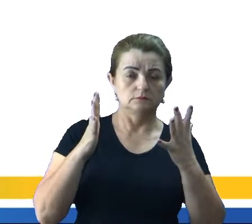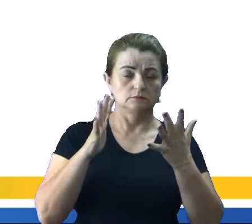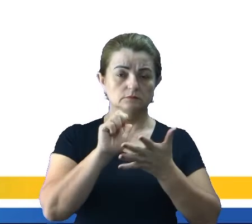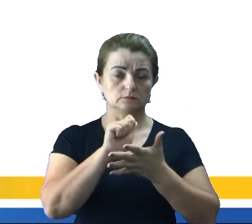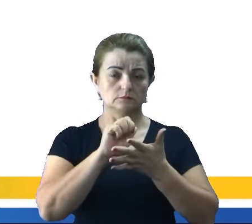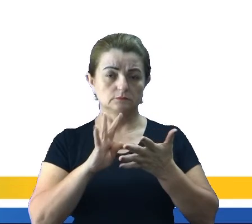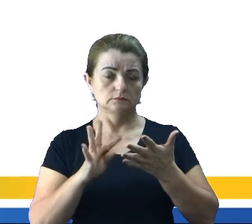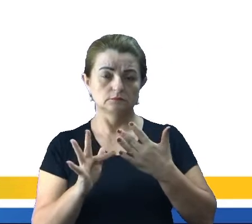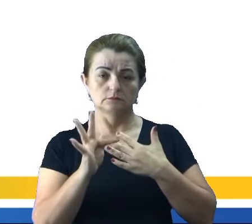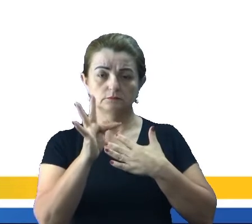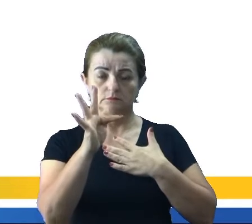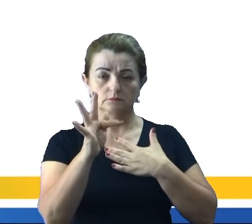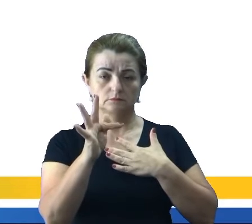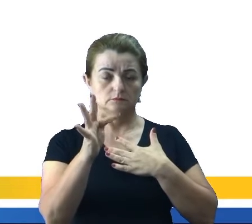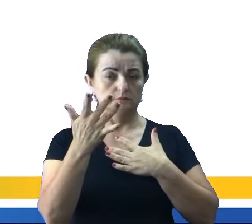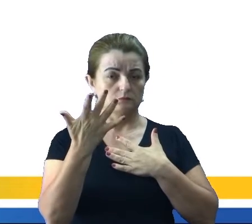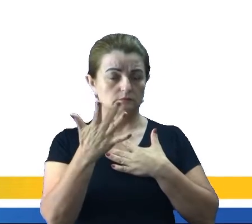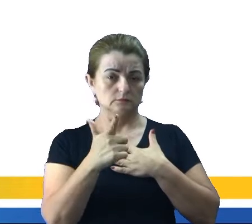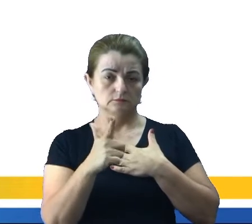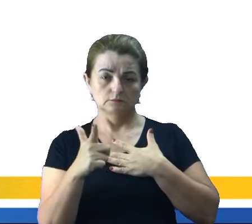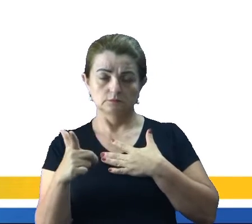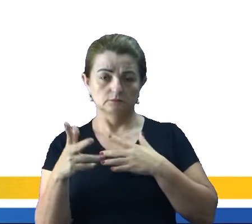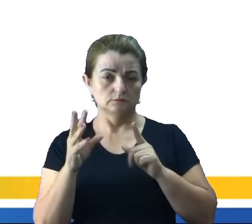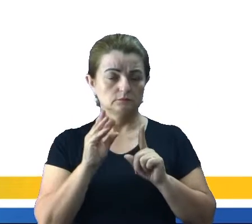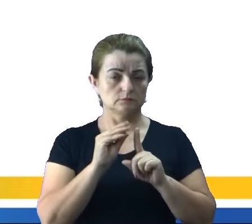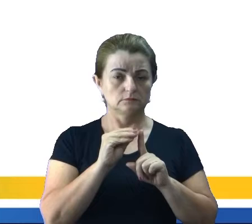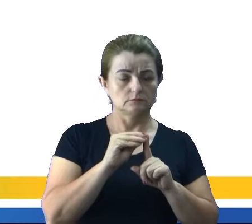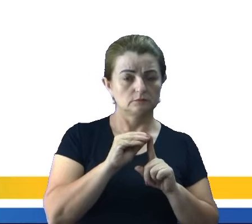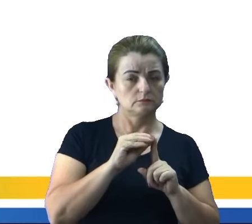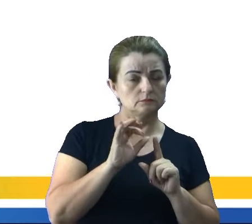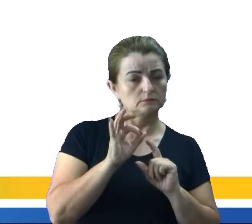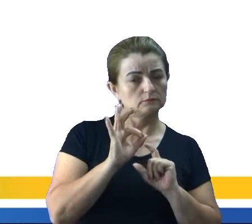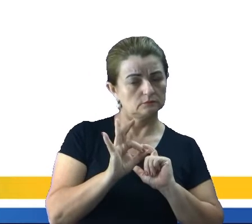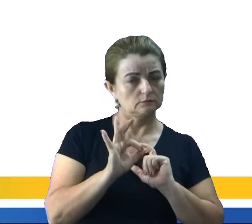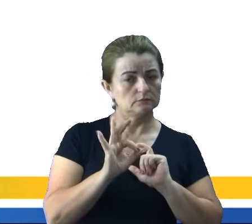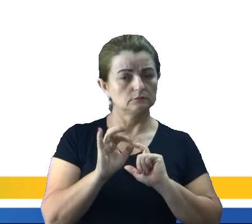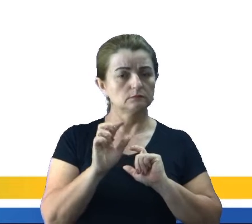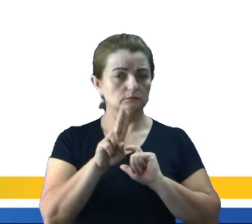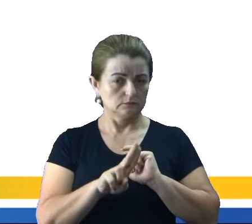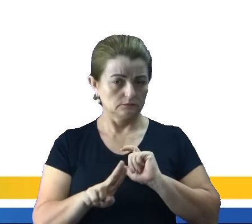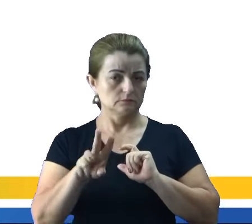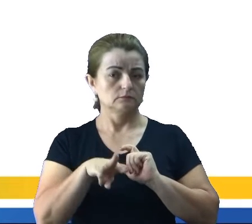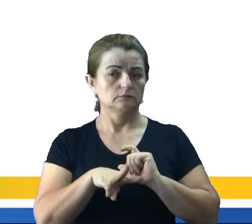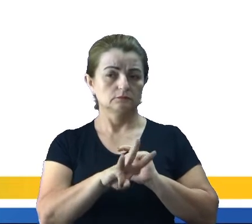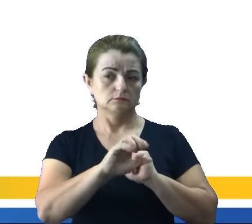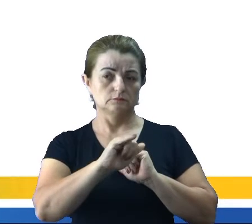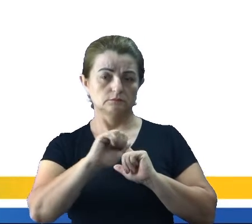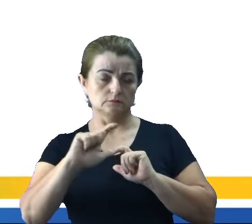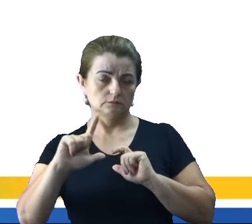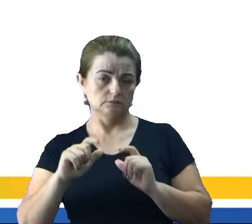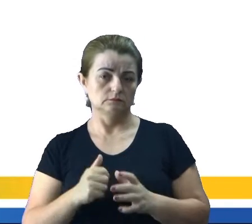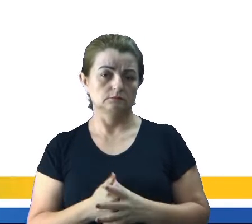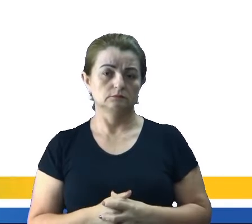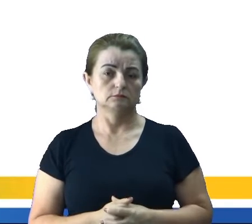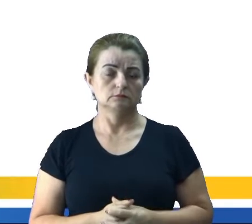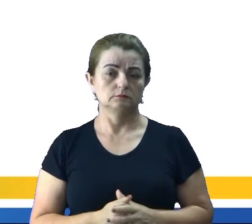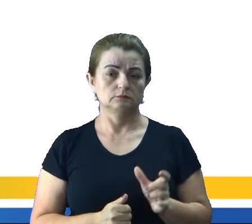intenção Alguma coisa que não é muito certa Você vai utilizar o will também Ok?